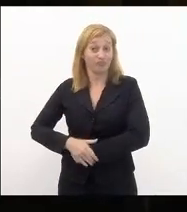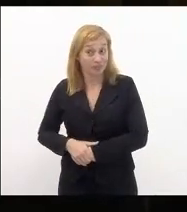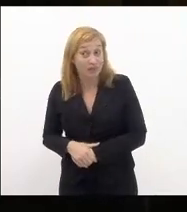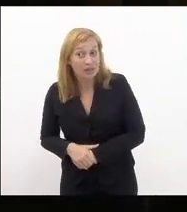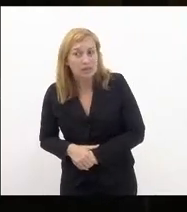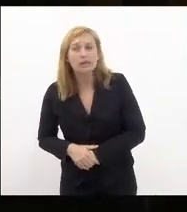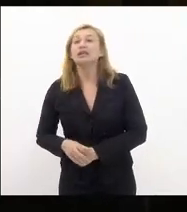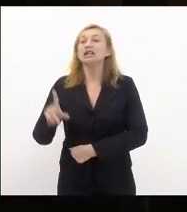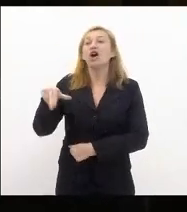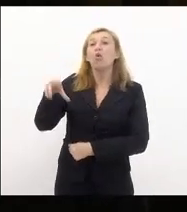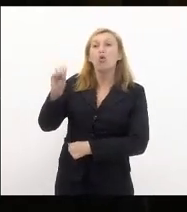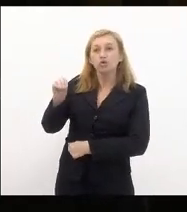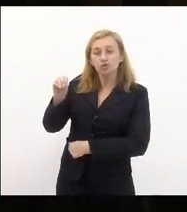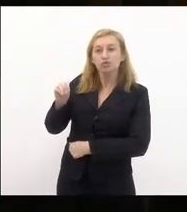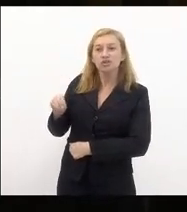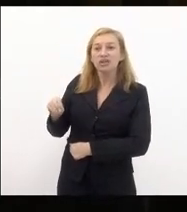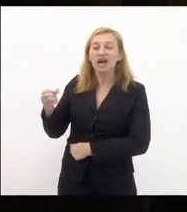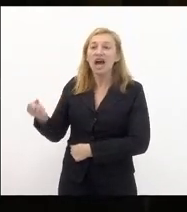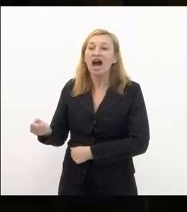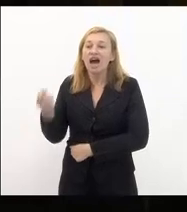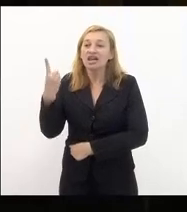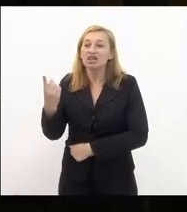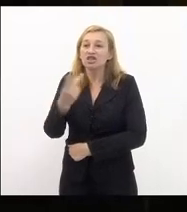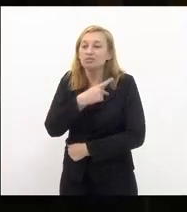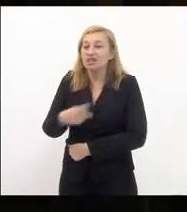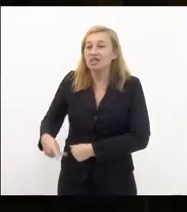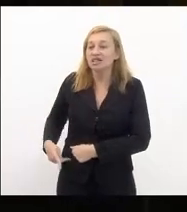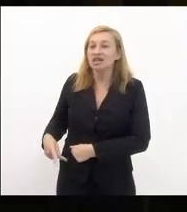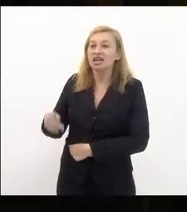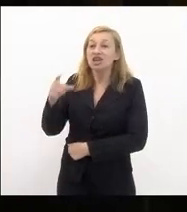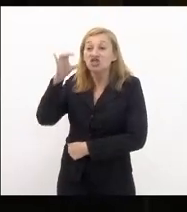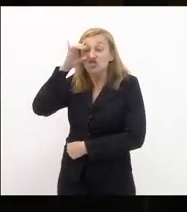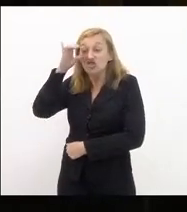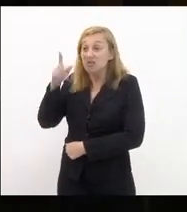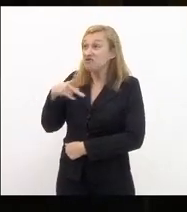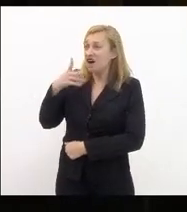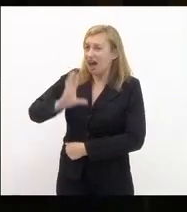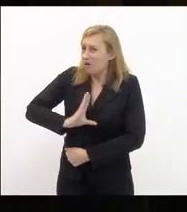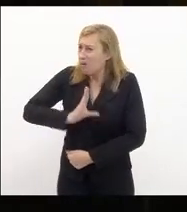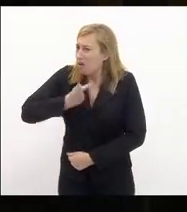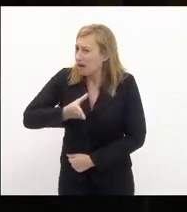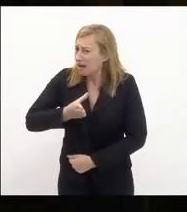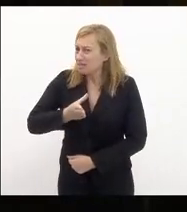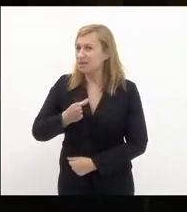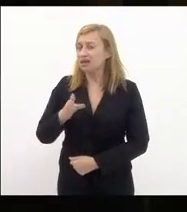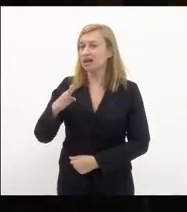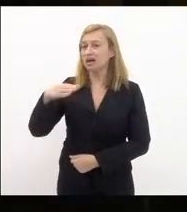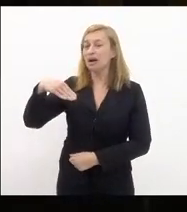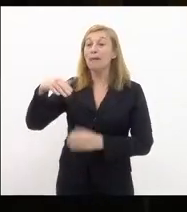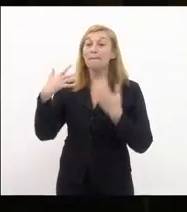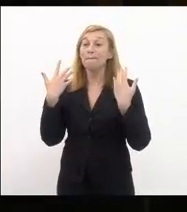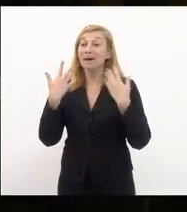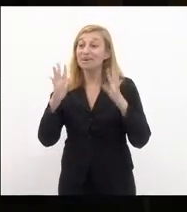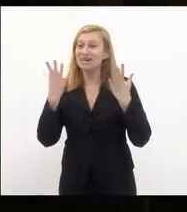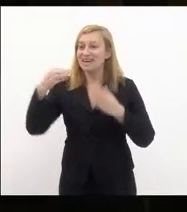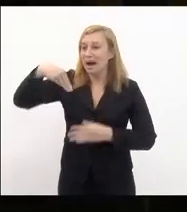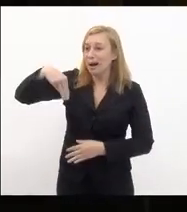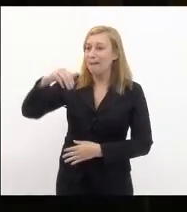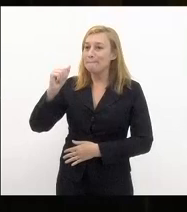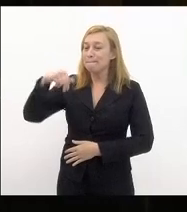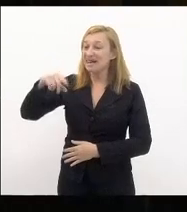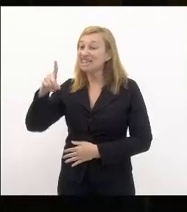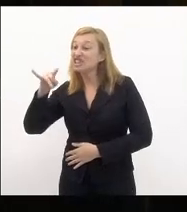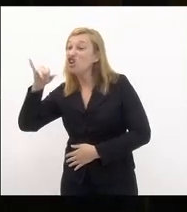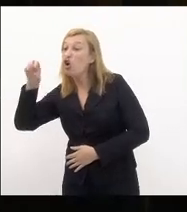na ONU a ex-presidente Dilma tem a coragem de falar em primeiro lugar saudar a mandioca depois no mesmo